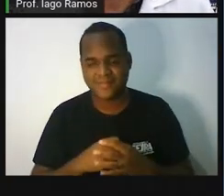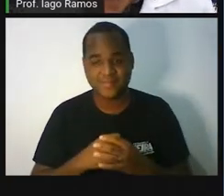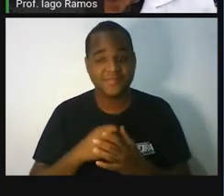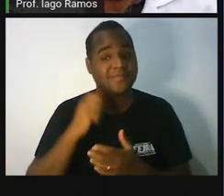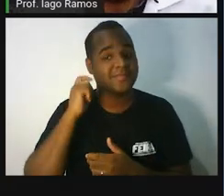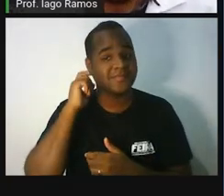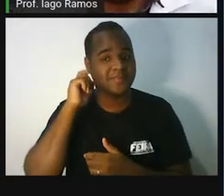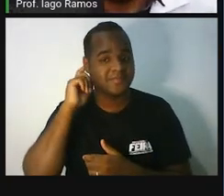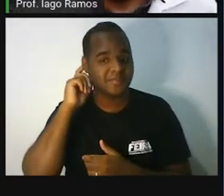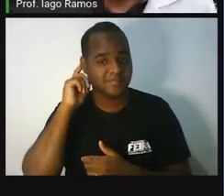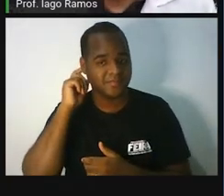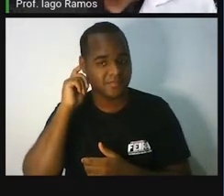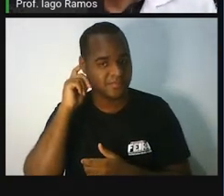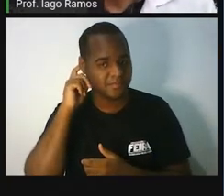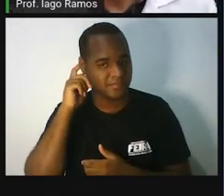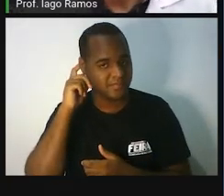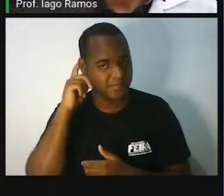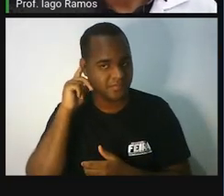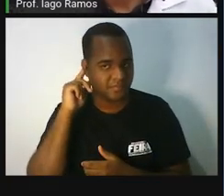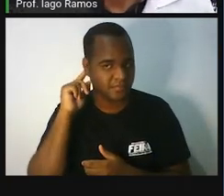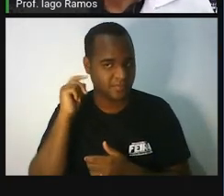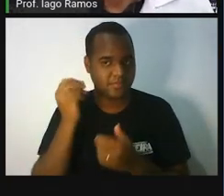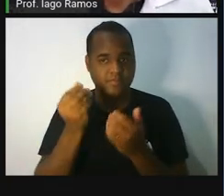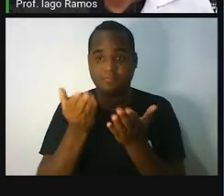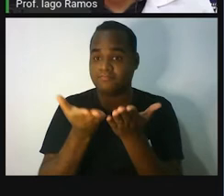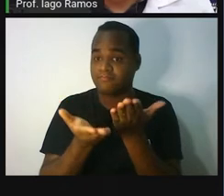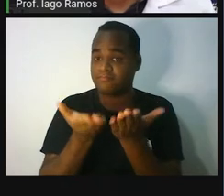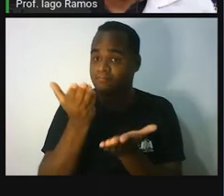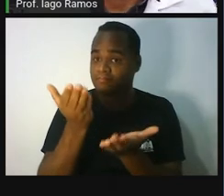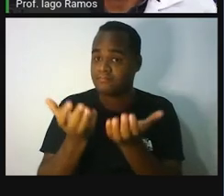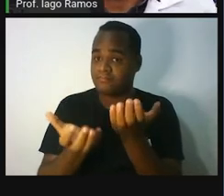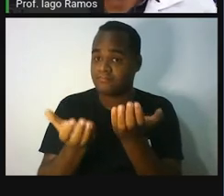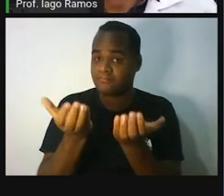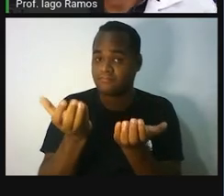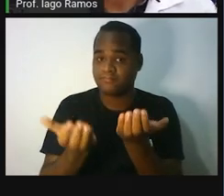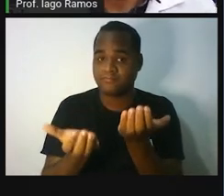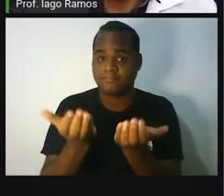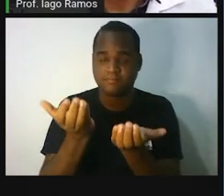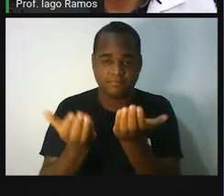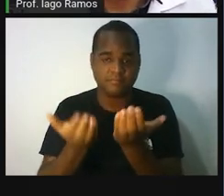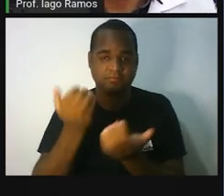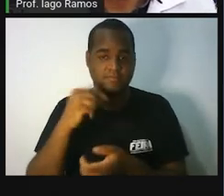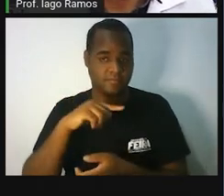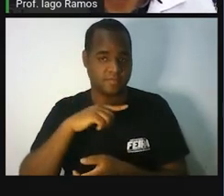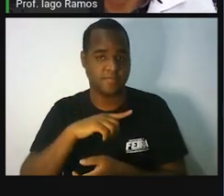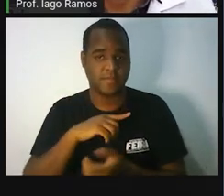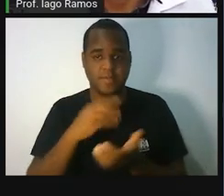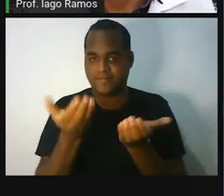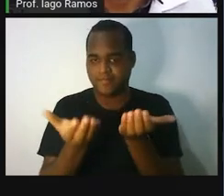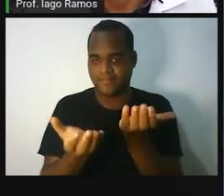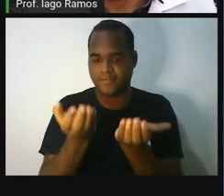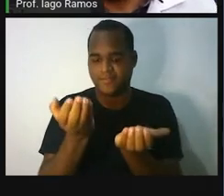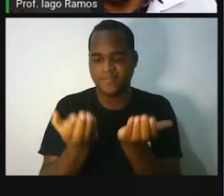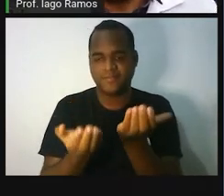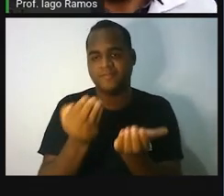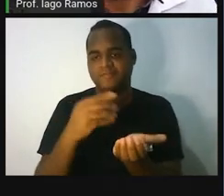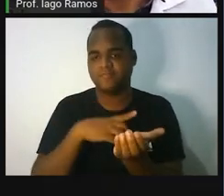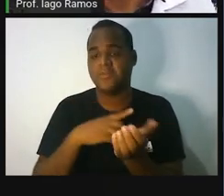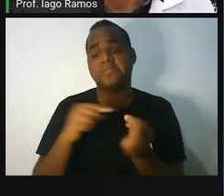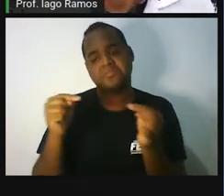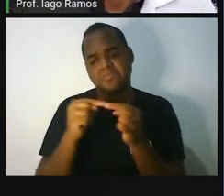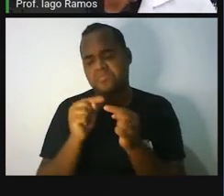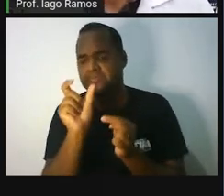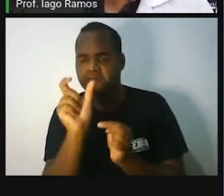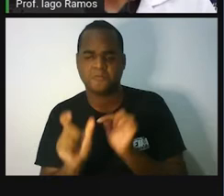Hum? Um tipo de representação da balança de dois pratos. Essa é a balança de dois pratos. É um tipo,